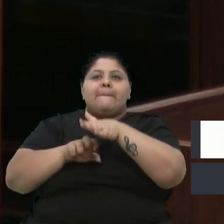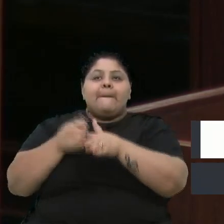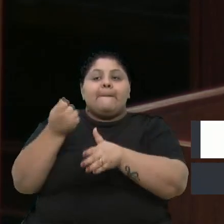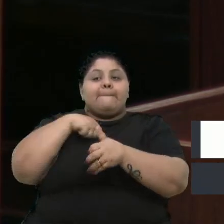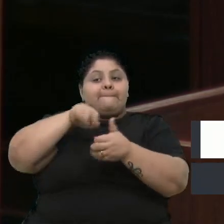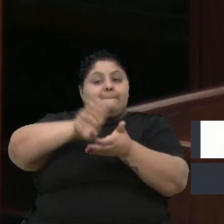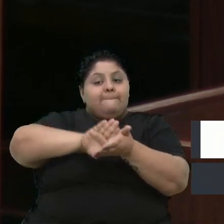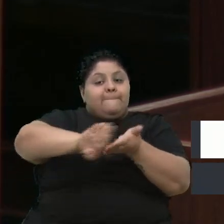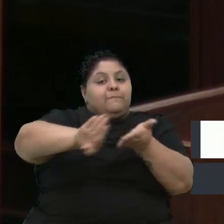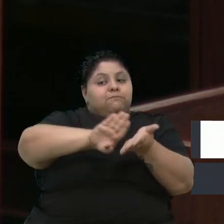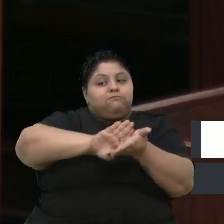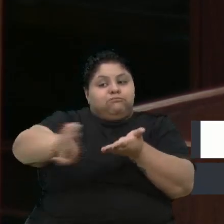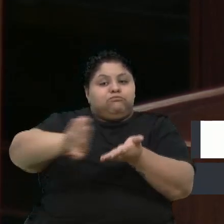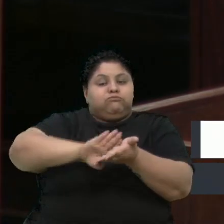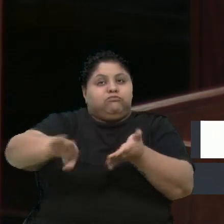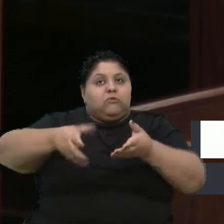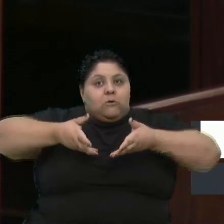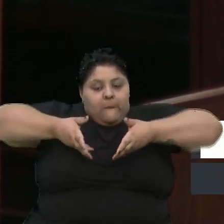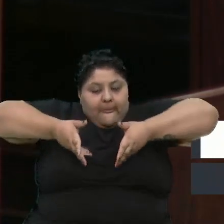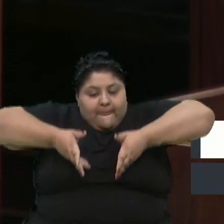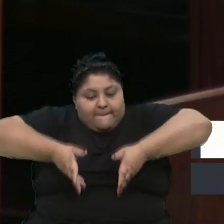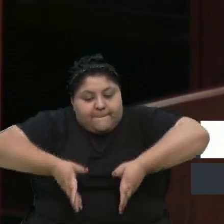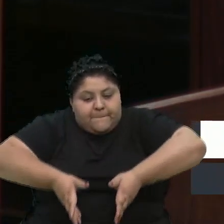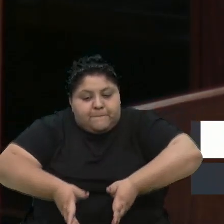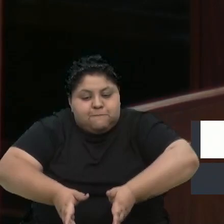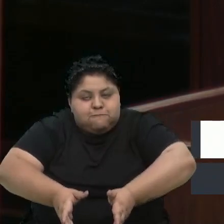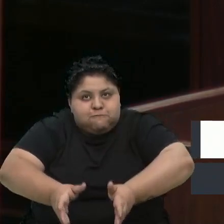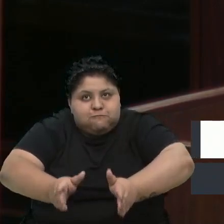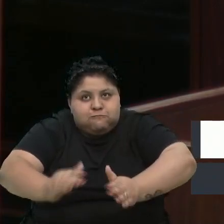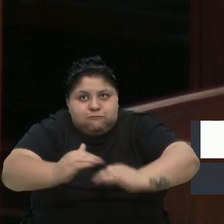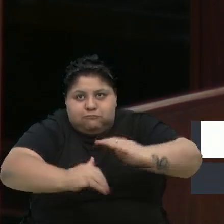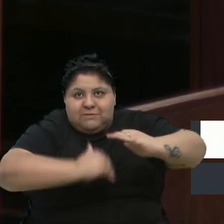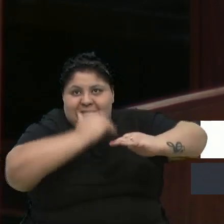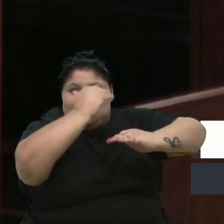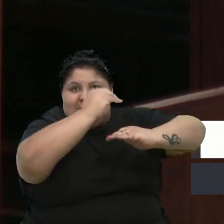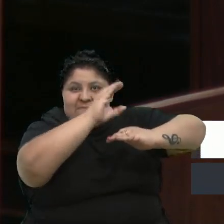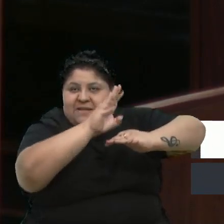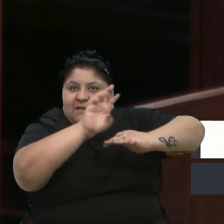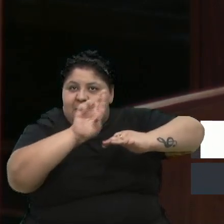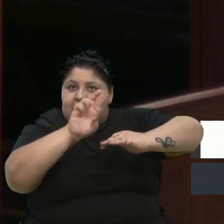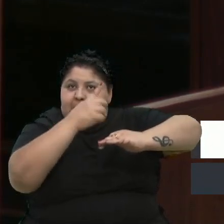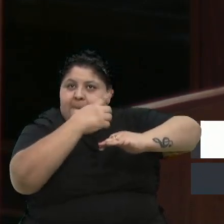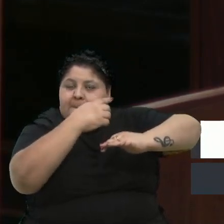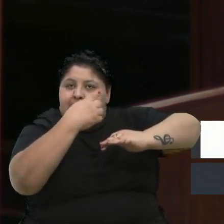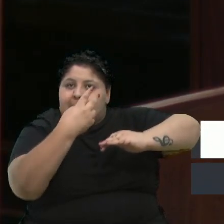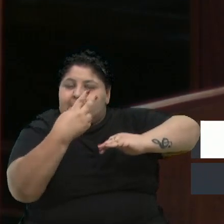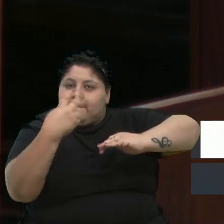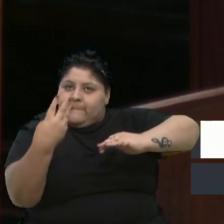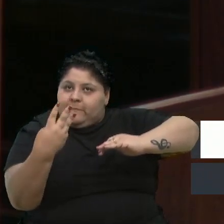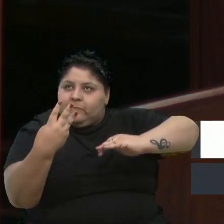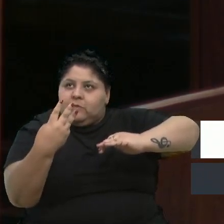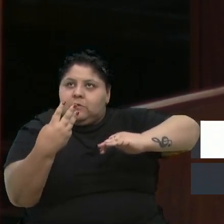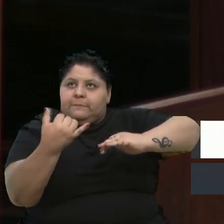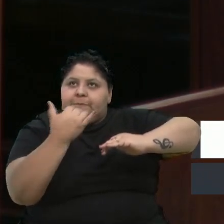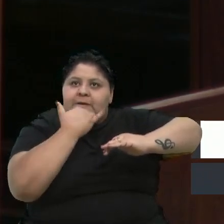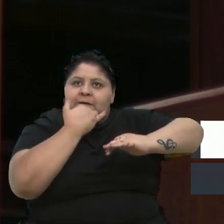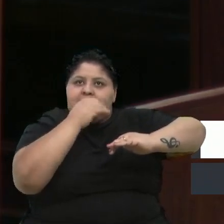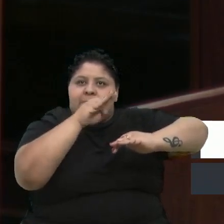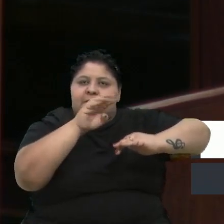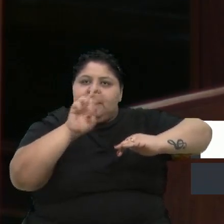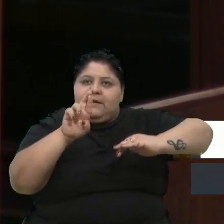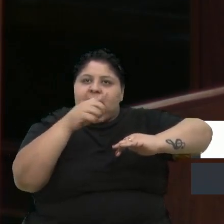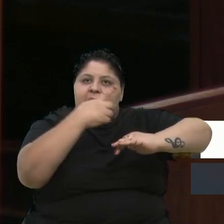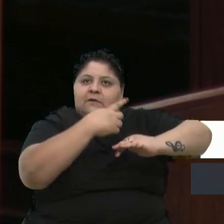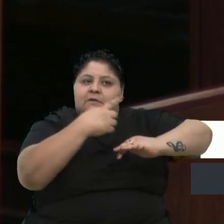essa tubulação aí da BR-116 no quilômetro 151, para que nós